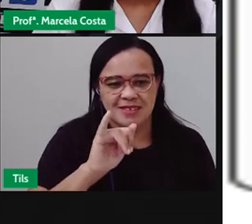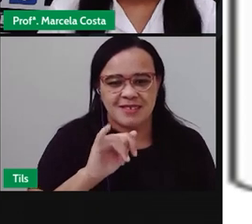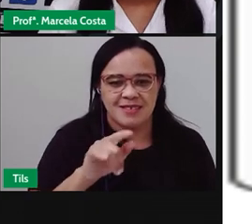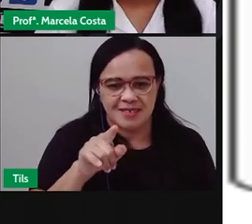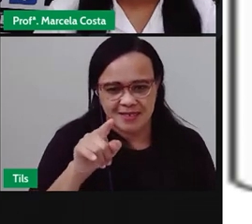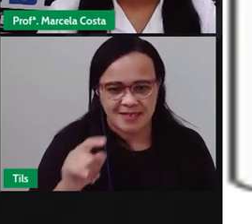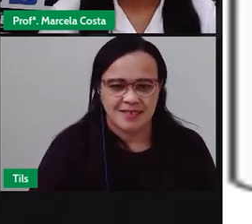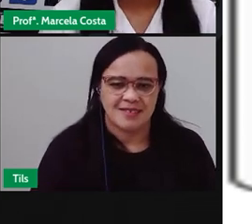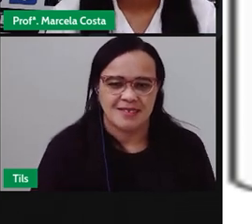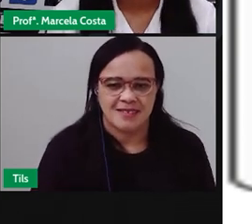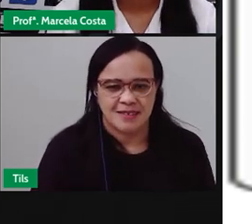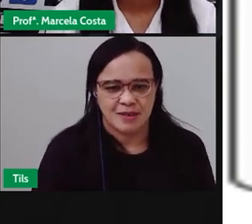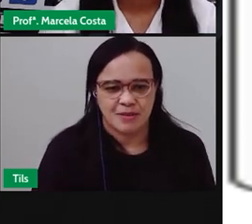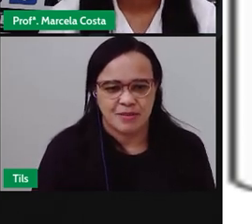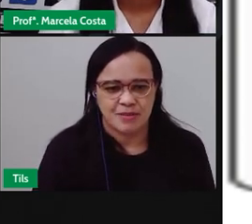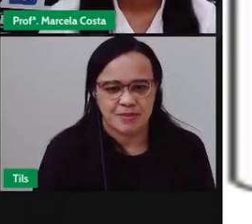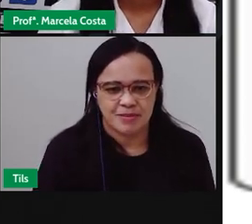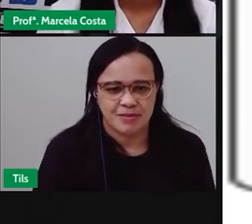Tá vendo?